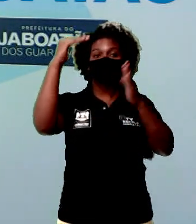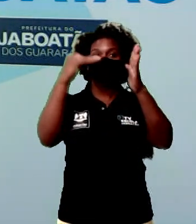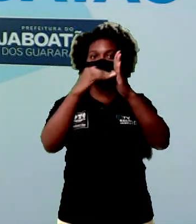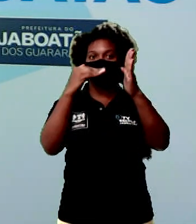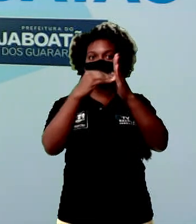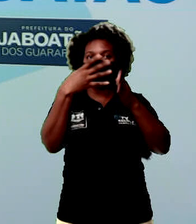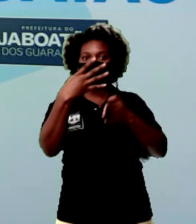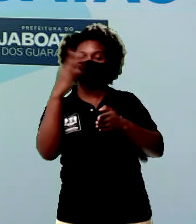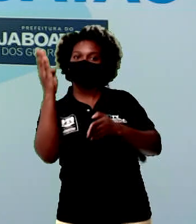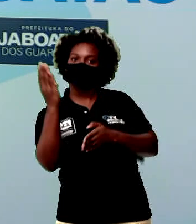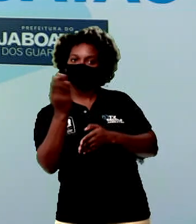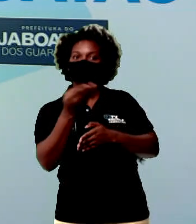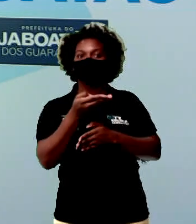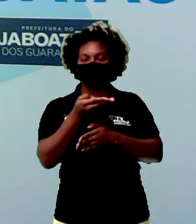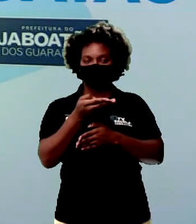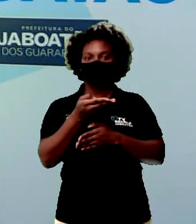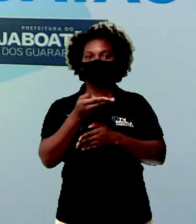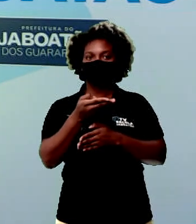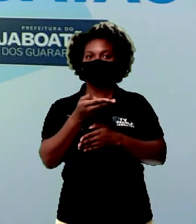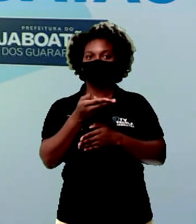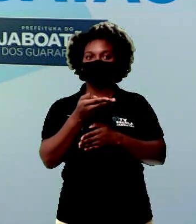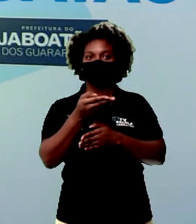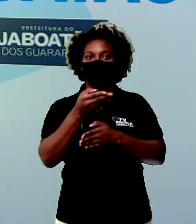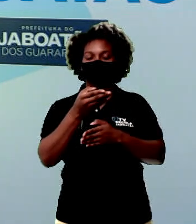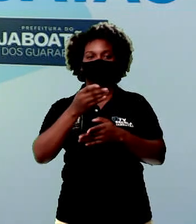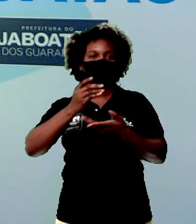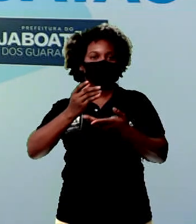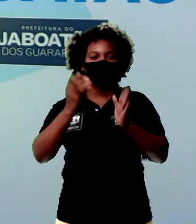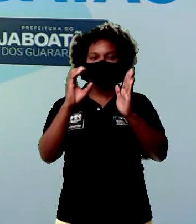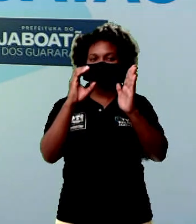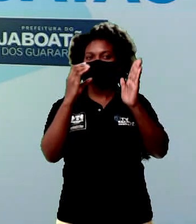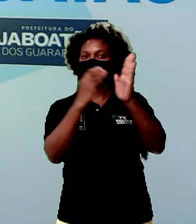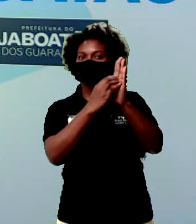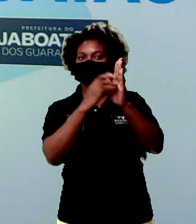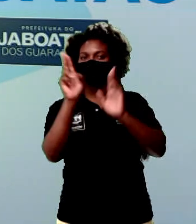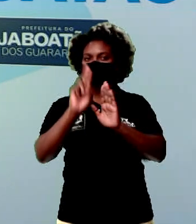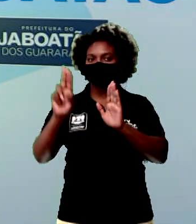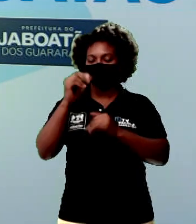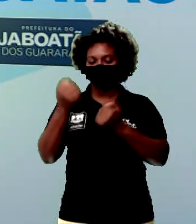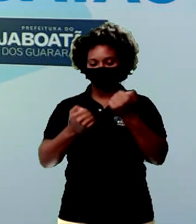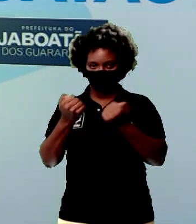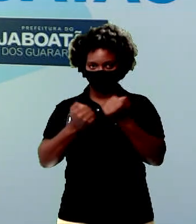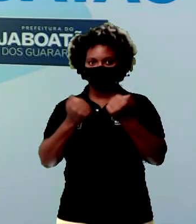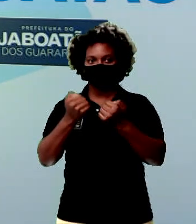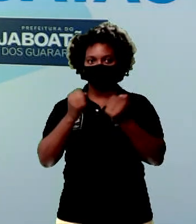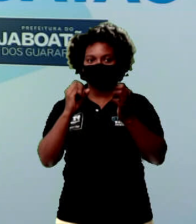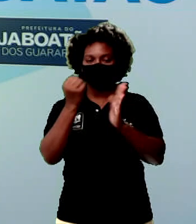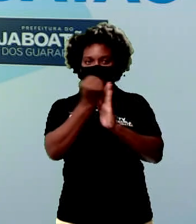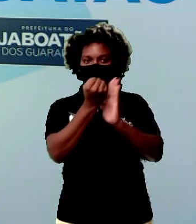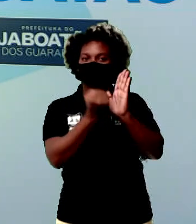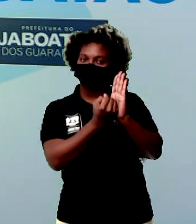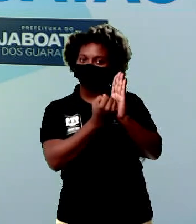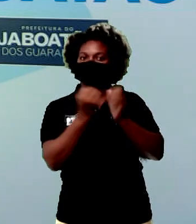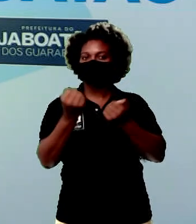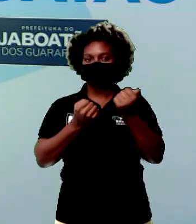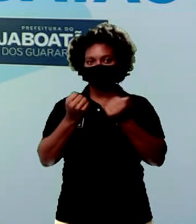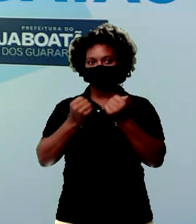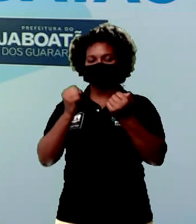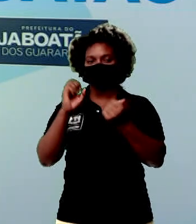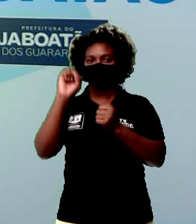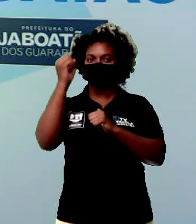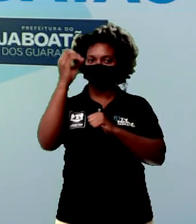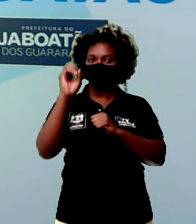,5 São sinais que são utilizados no trânsito, no Código de Trânsito Brasileiro, constam esses sinais,